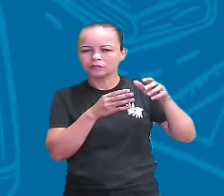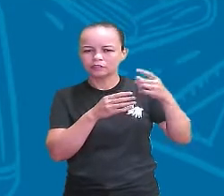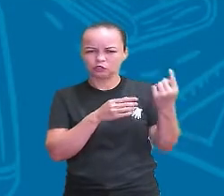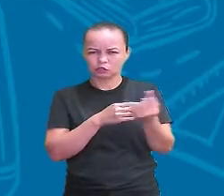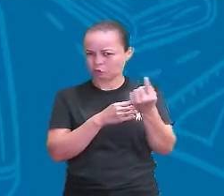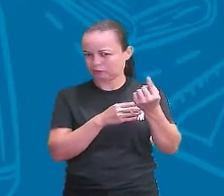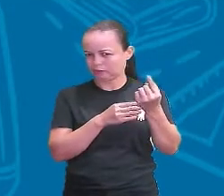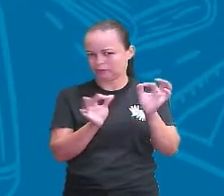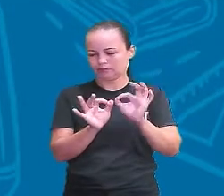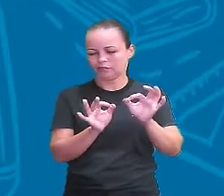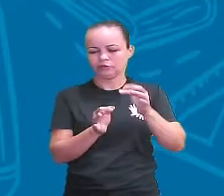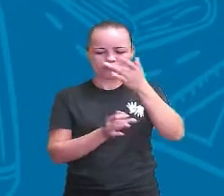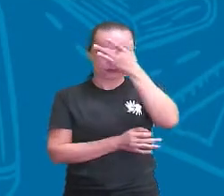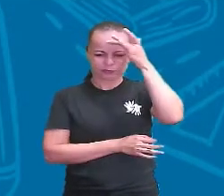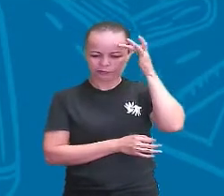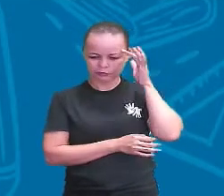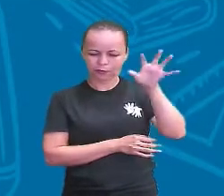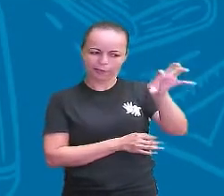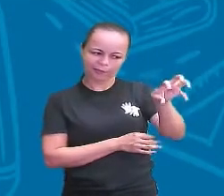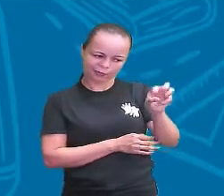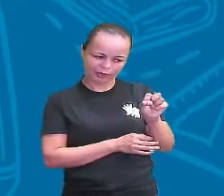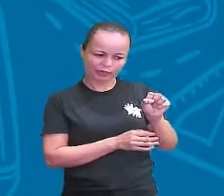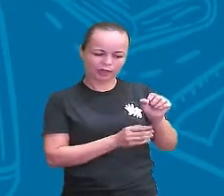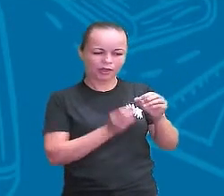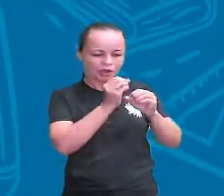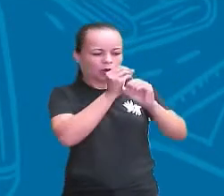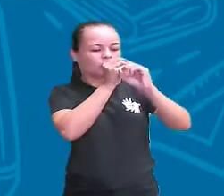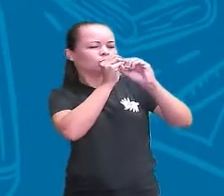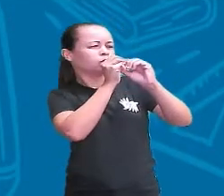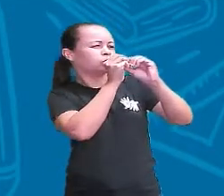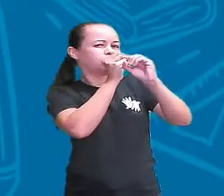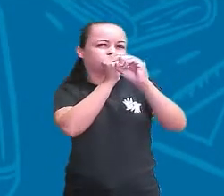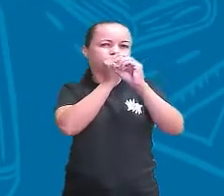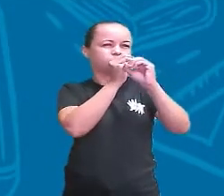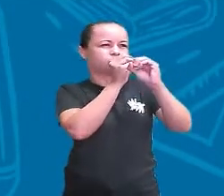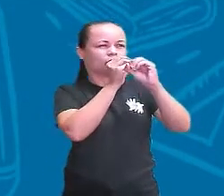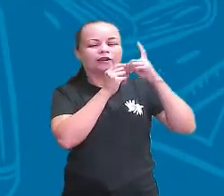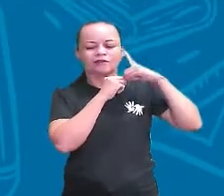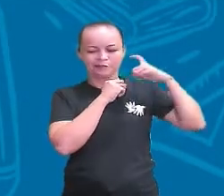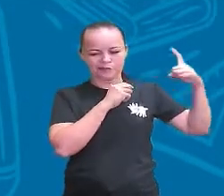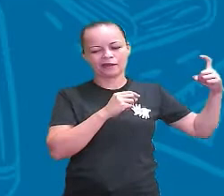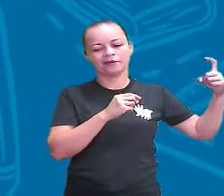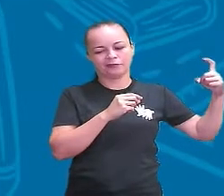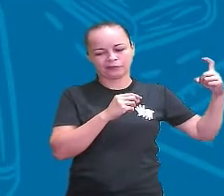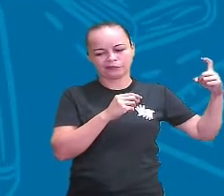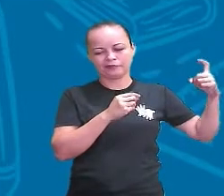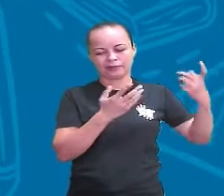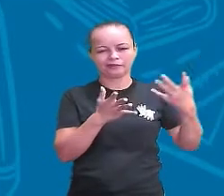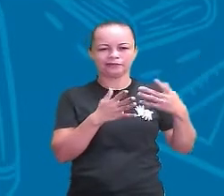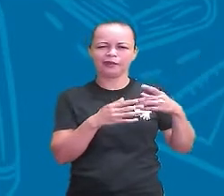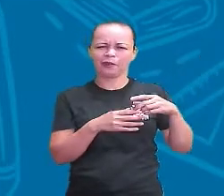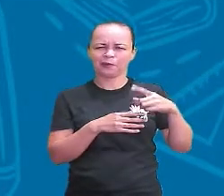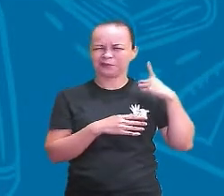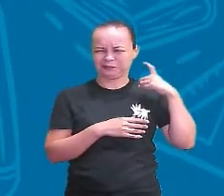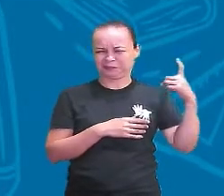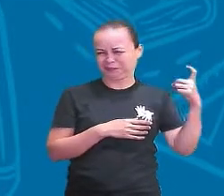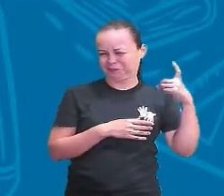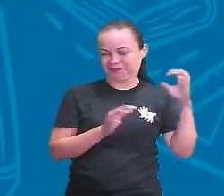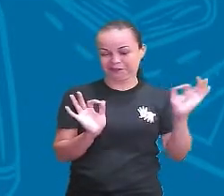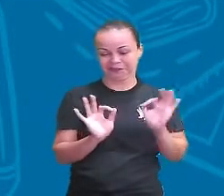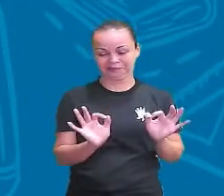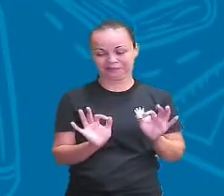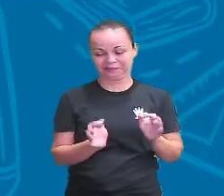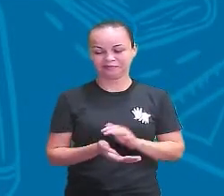Sozinha? Não Só se a gente fizer um movimento de sopro que tem um barulhinho que não é muito legal mas